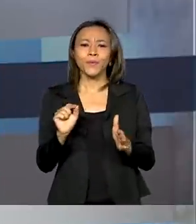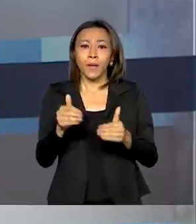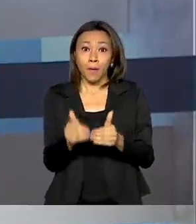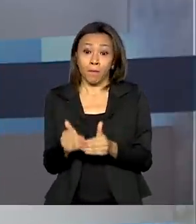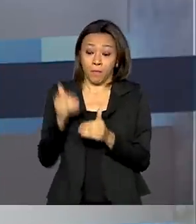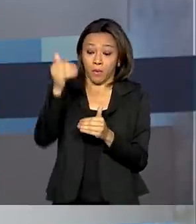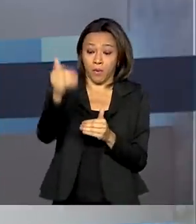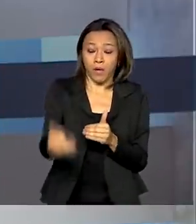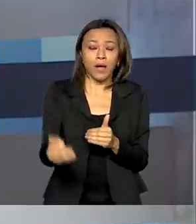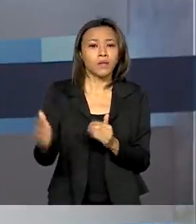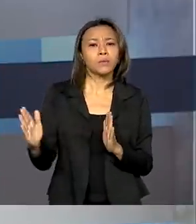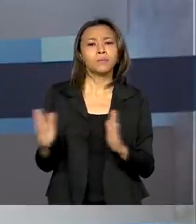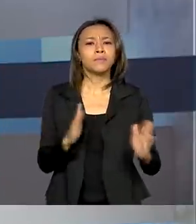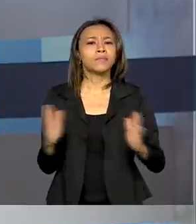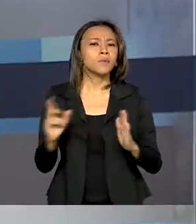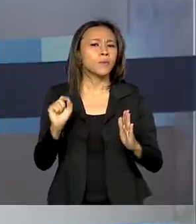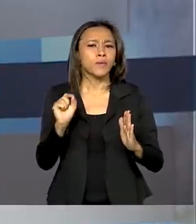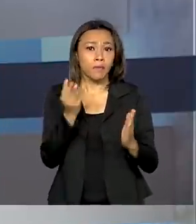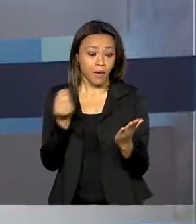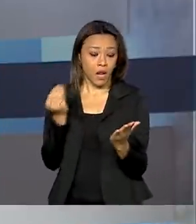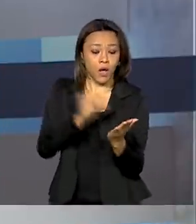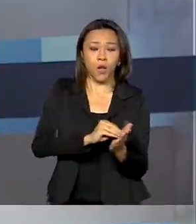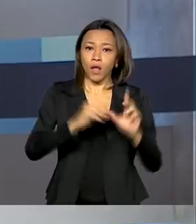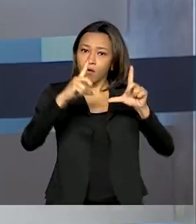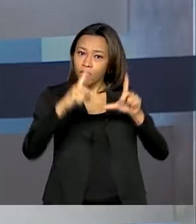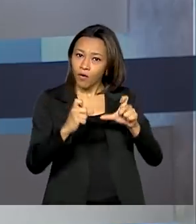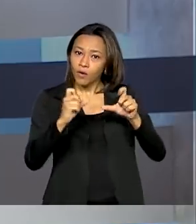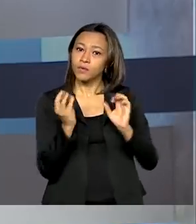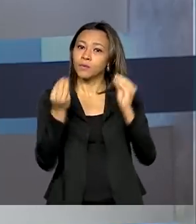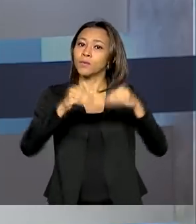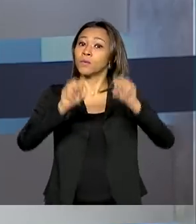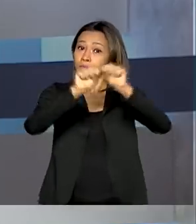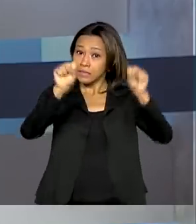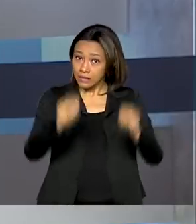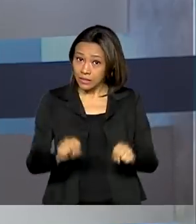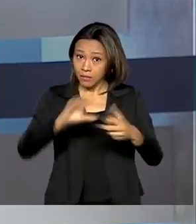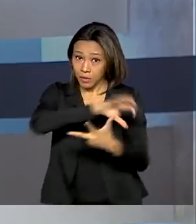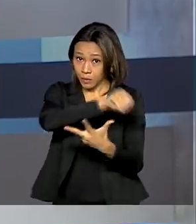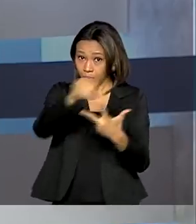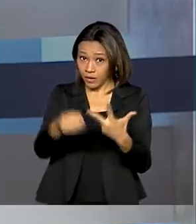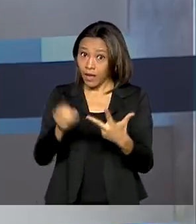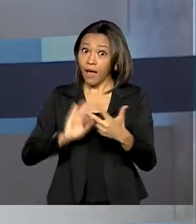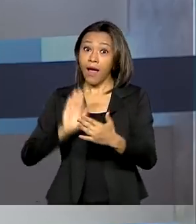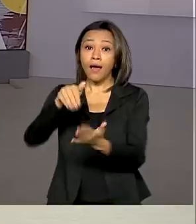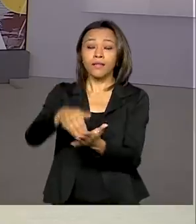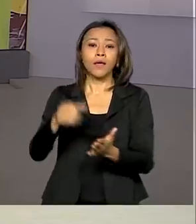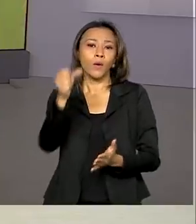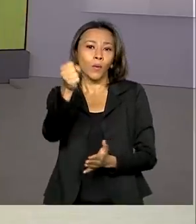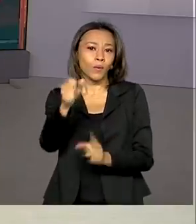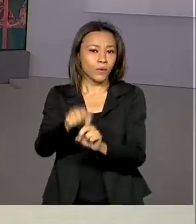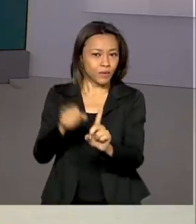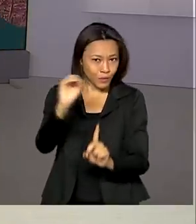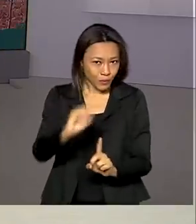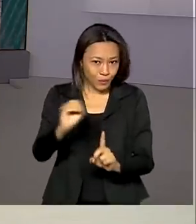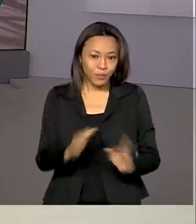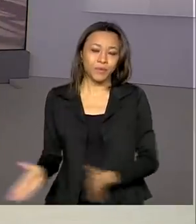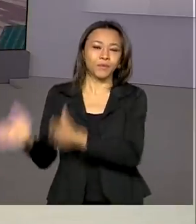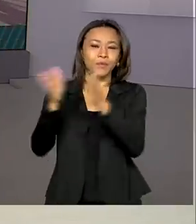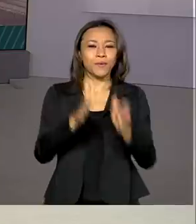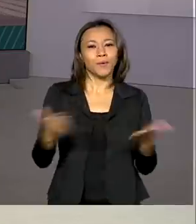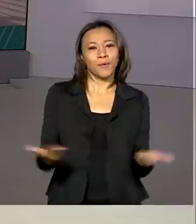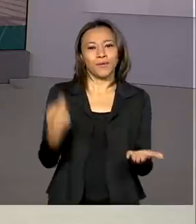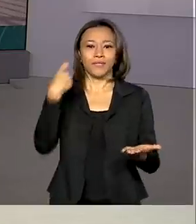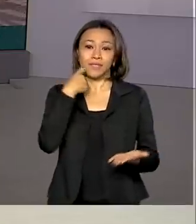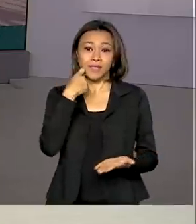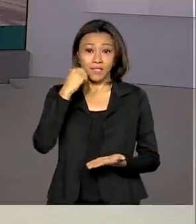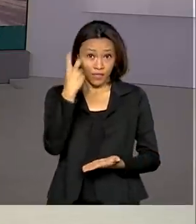prorrogado o prazo para inserir foto no sistema do Enem. A data agora vai até 8 de outubro. Hoje é sexta-feira,